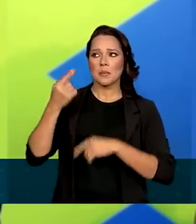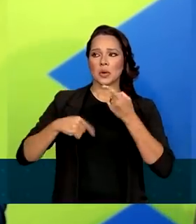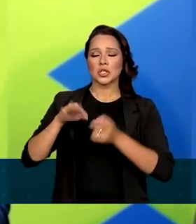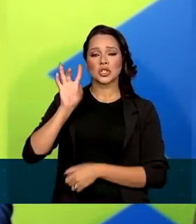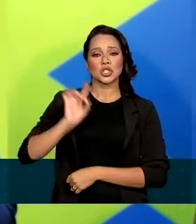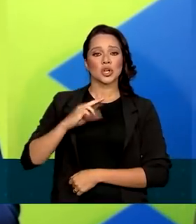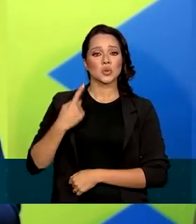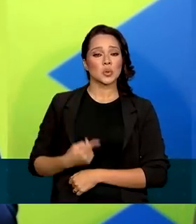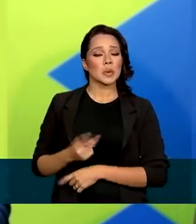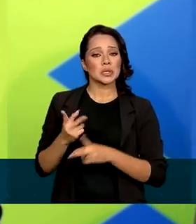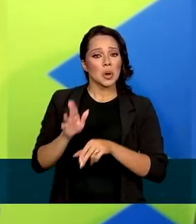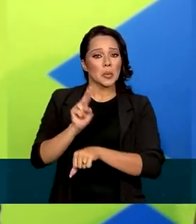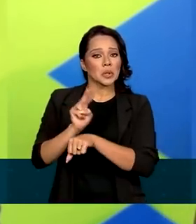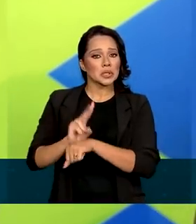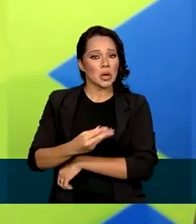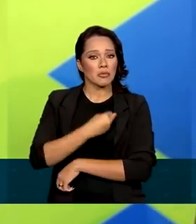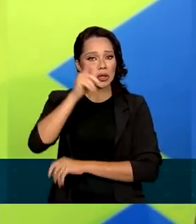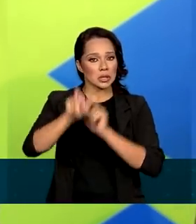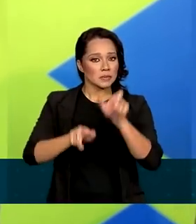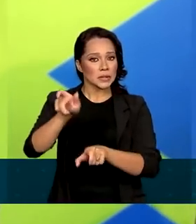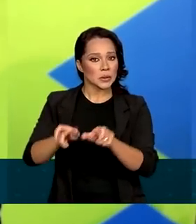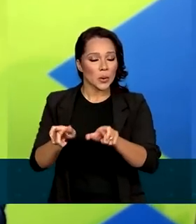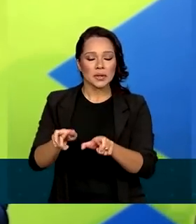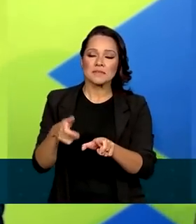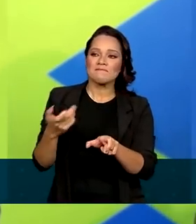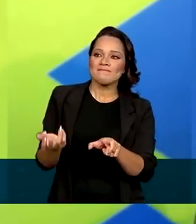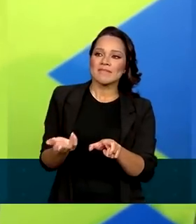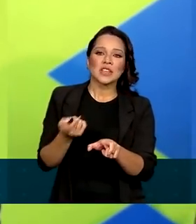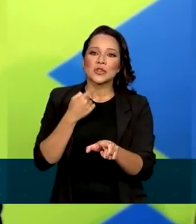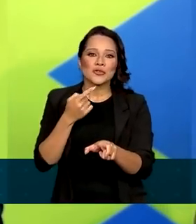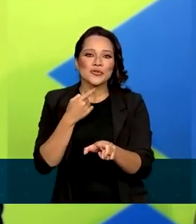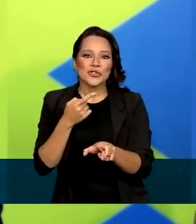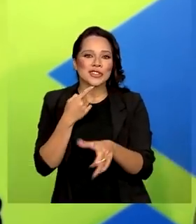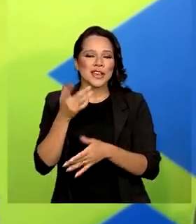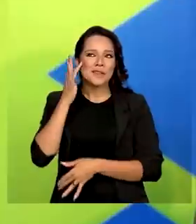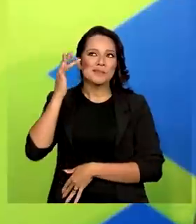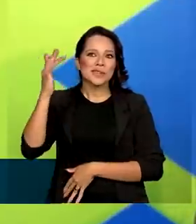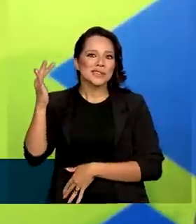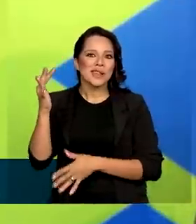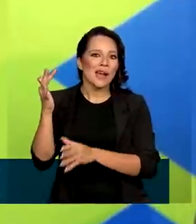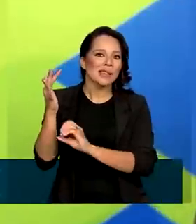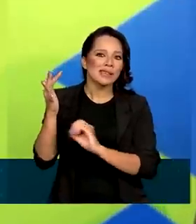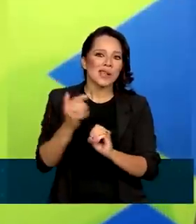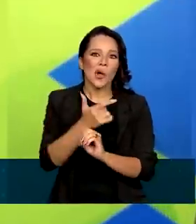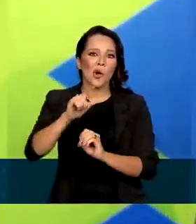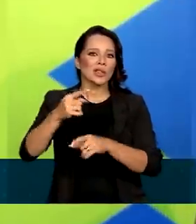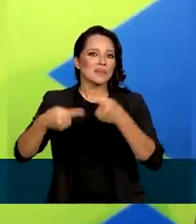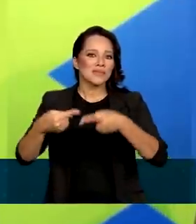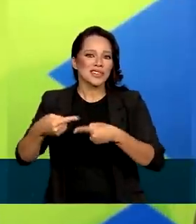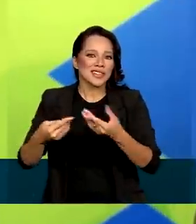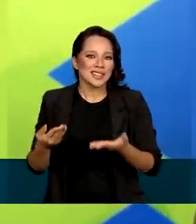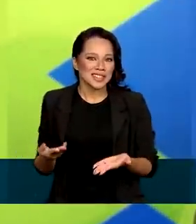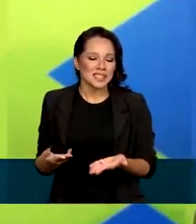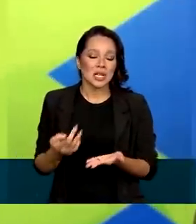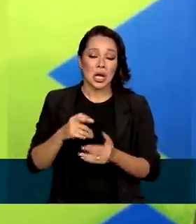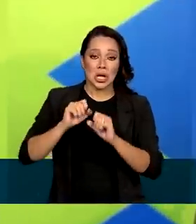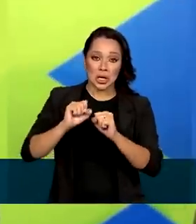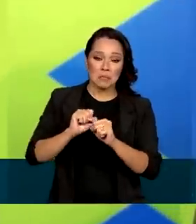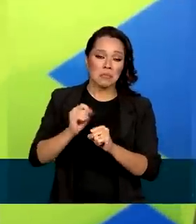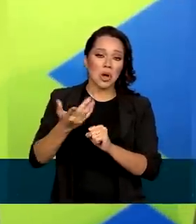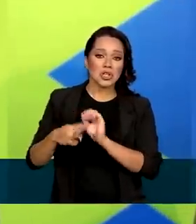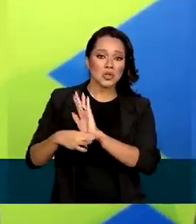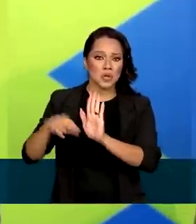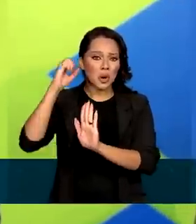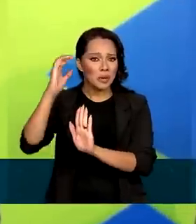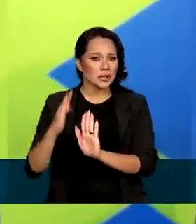humanos como uma política de proteção à vida das pessoas, nós não vamos ser capazes de pensar nenhuma outra política que possa servir o